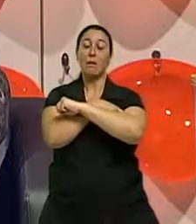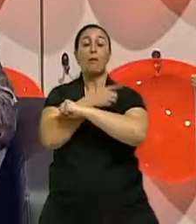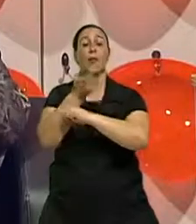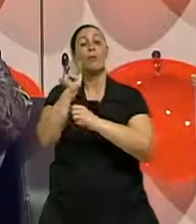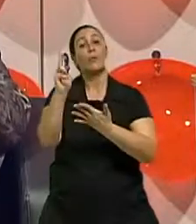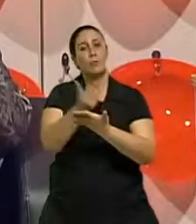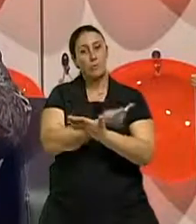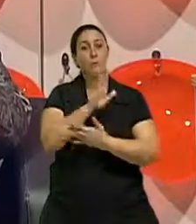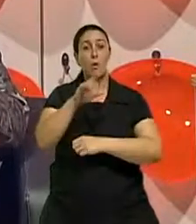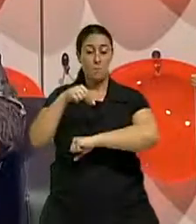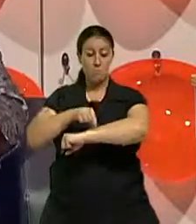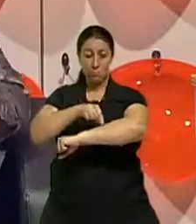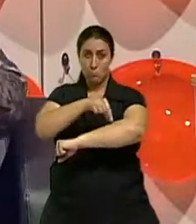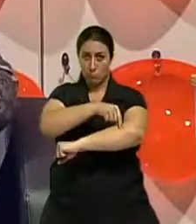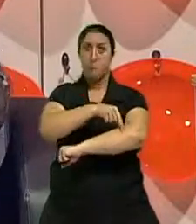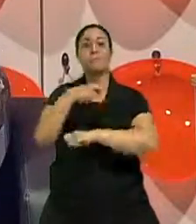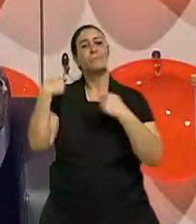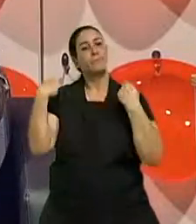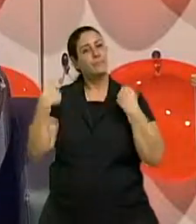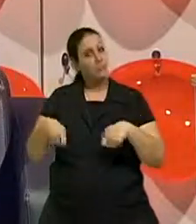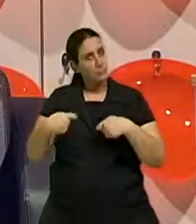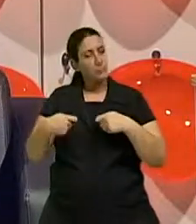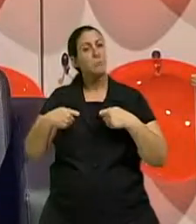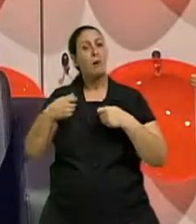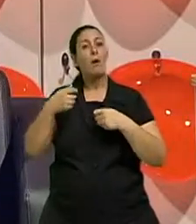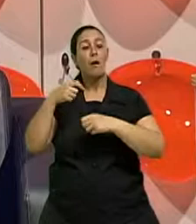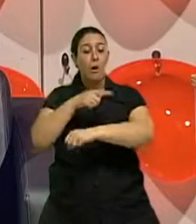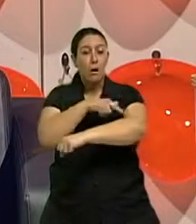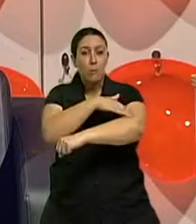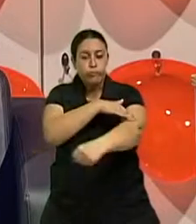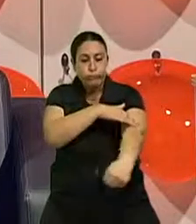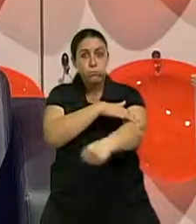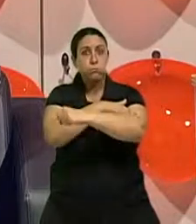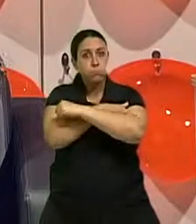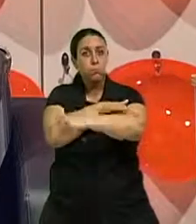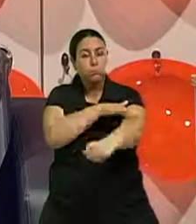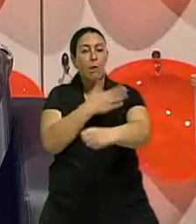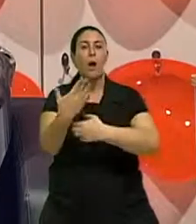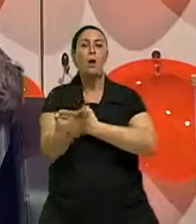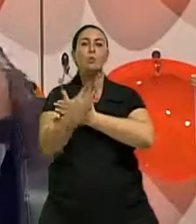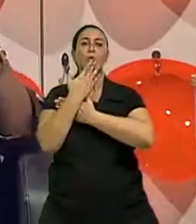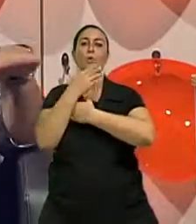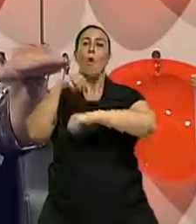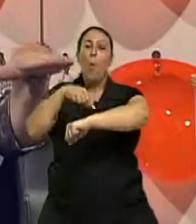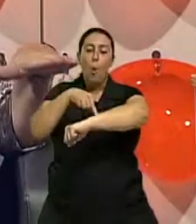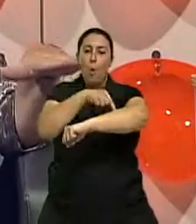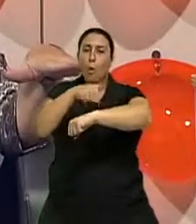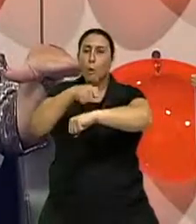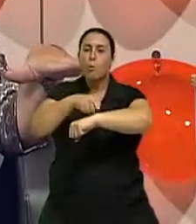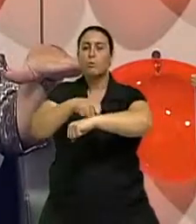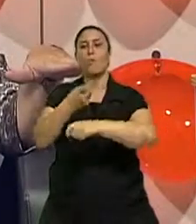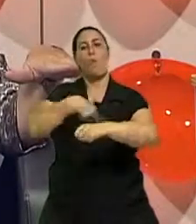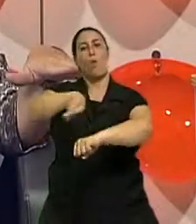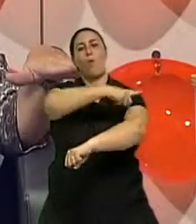ele, o movimento muscular, ele estimula a produção de osso. Uma pessoa que fica muito tempo na